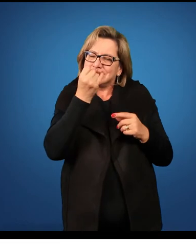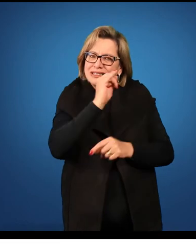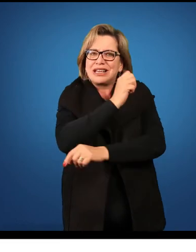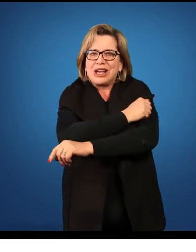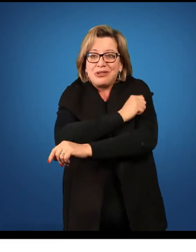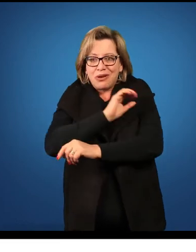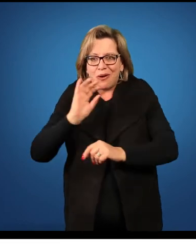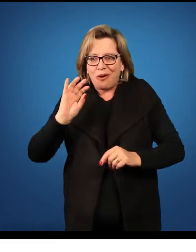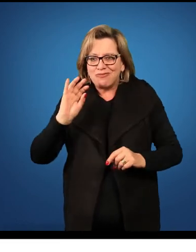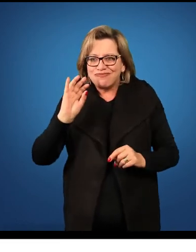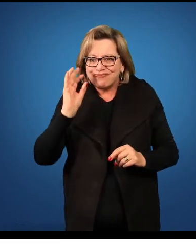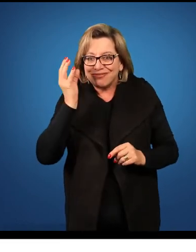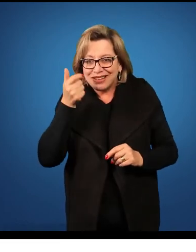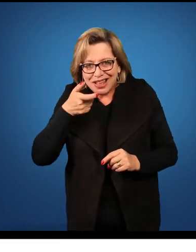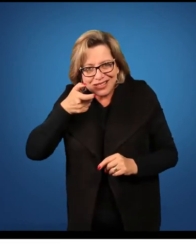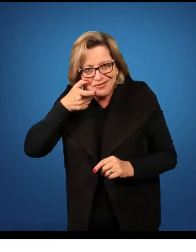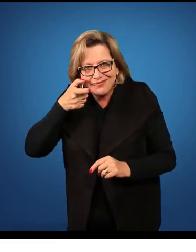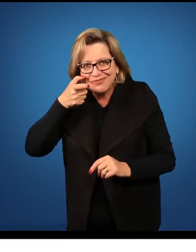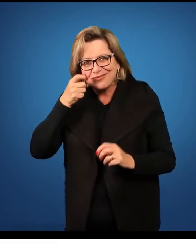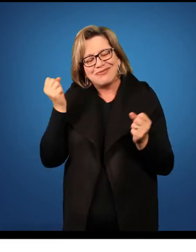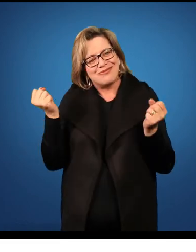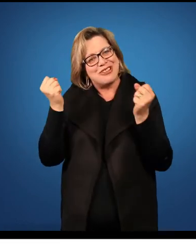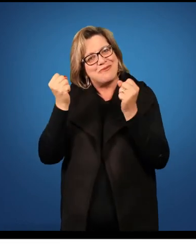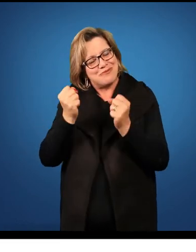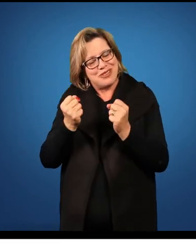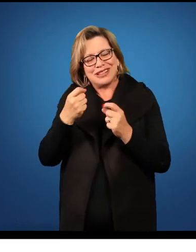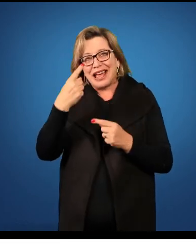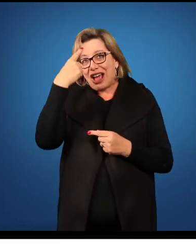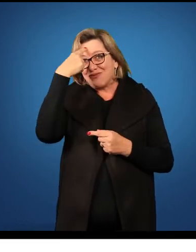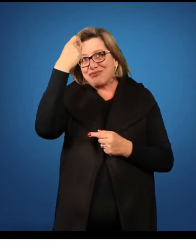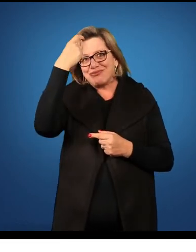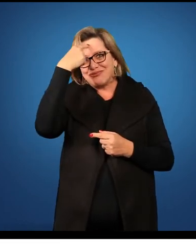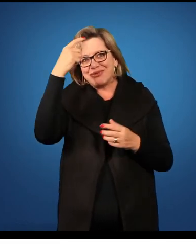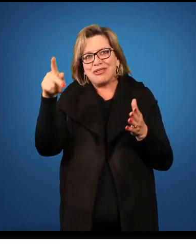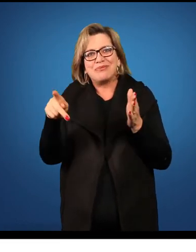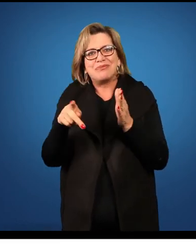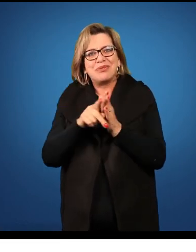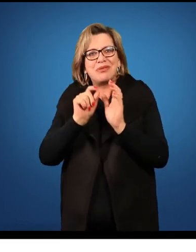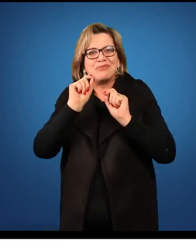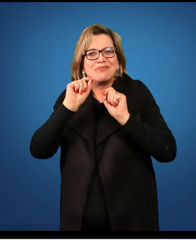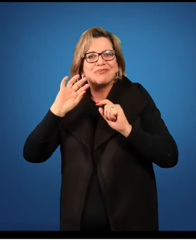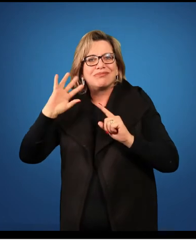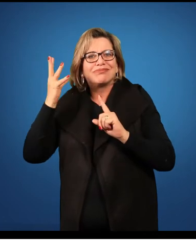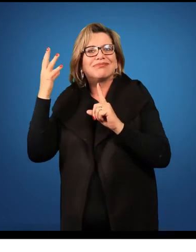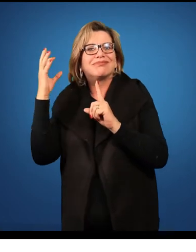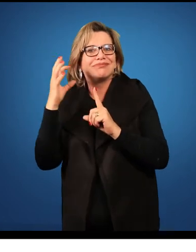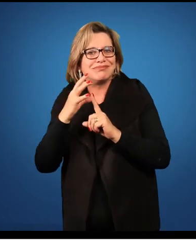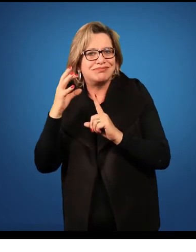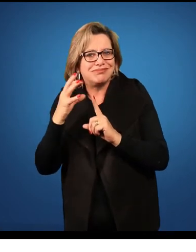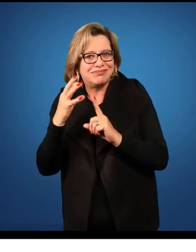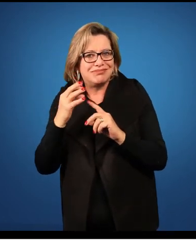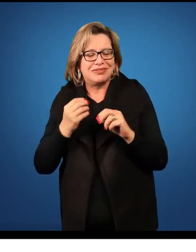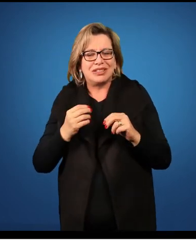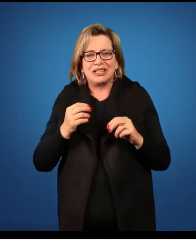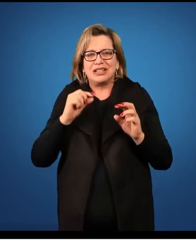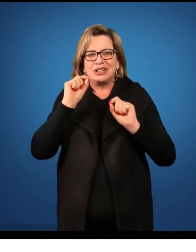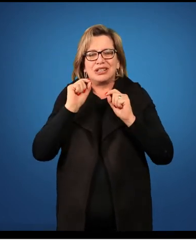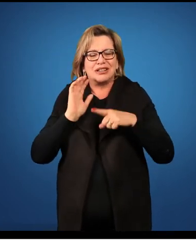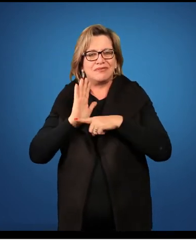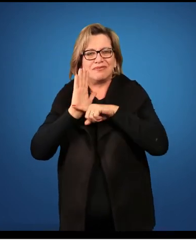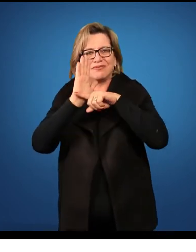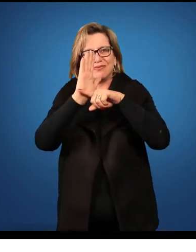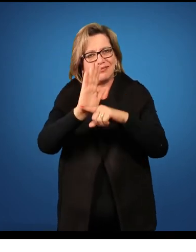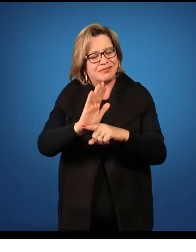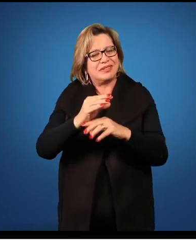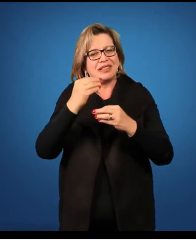fenômeno, o que acontece é que ele pode propor hipóteses sobre as reações causais daquele fenômeno. Então, isso auxilia,